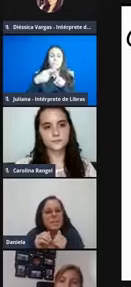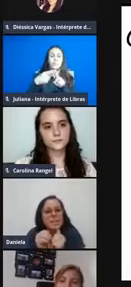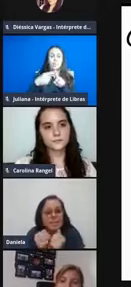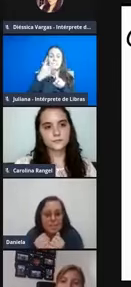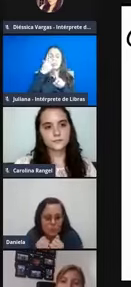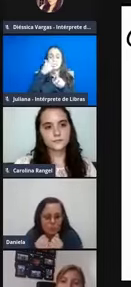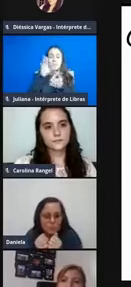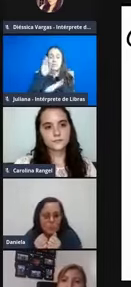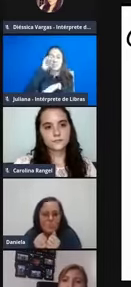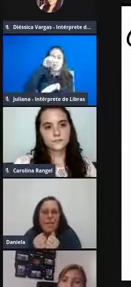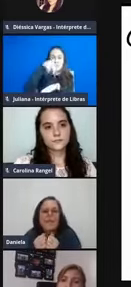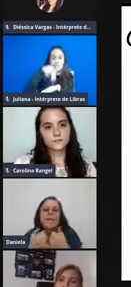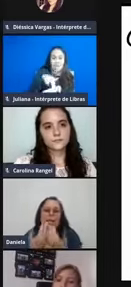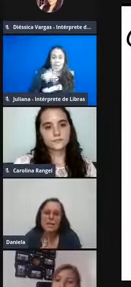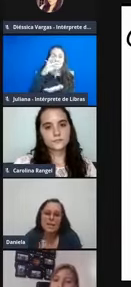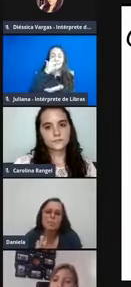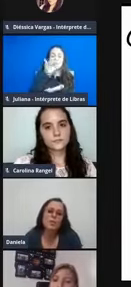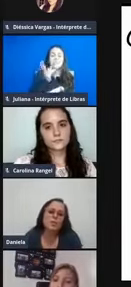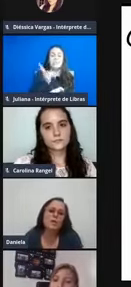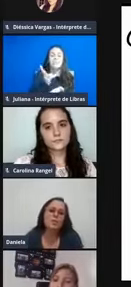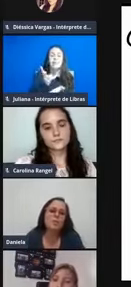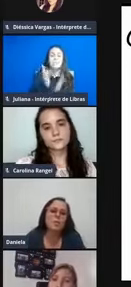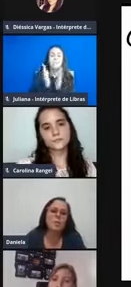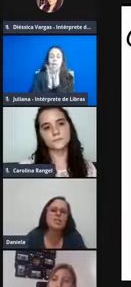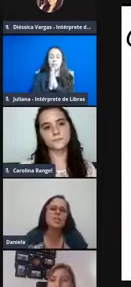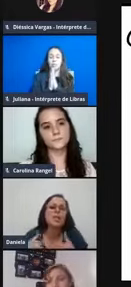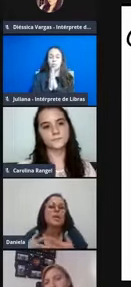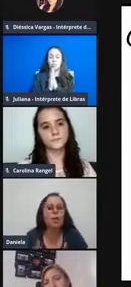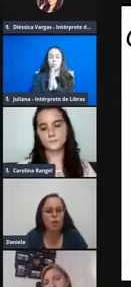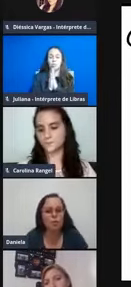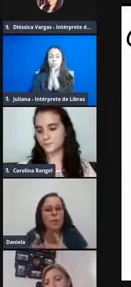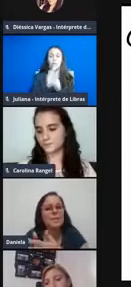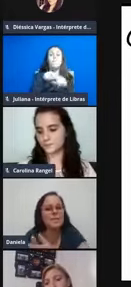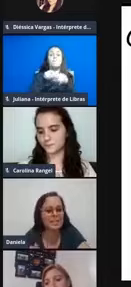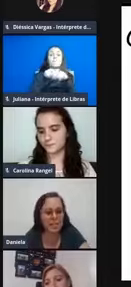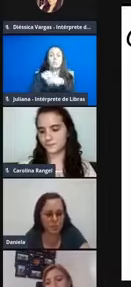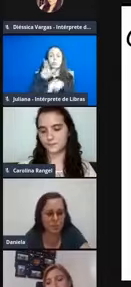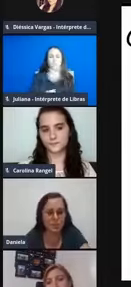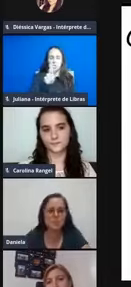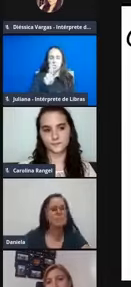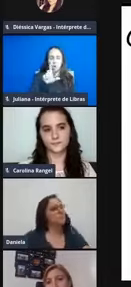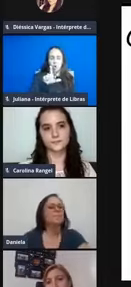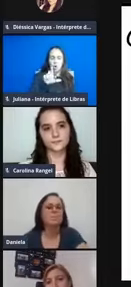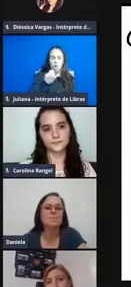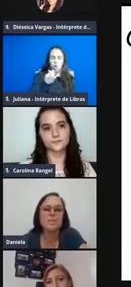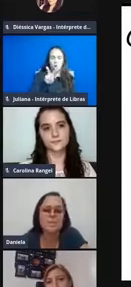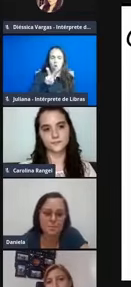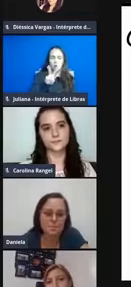se ele estivesse rezando, né, que por isso dá o nome de louva a Deus.